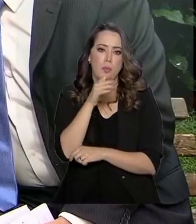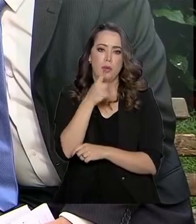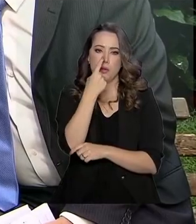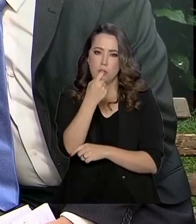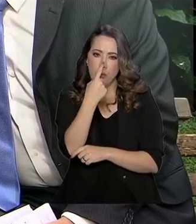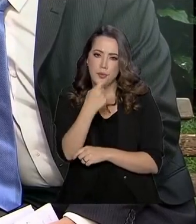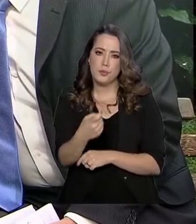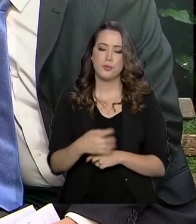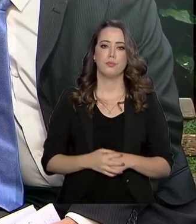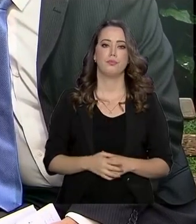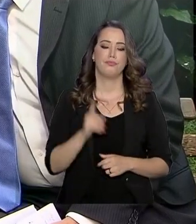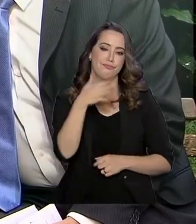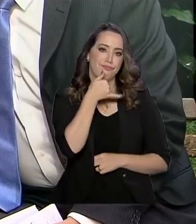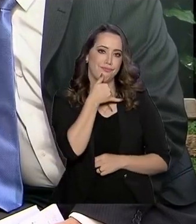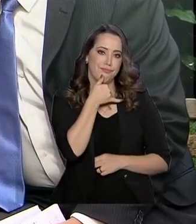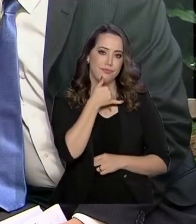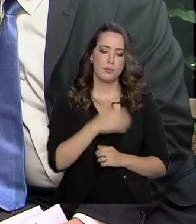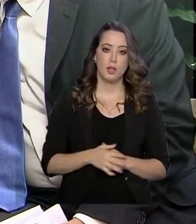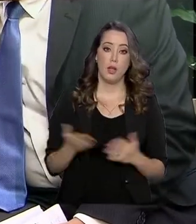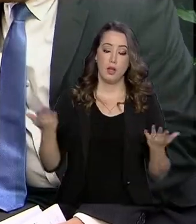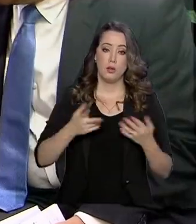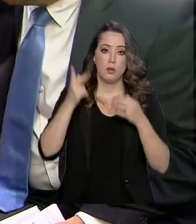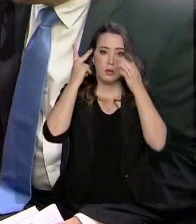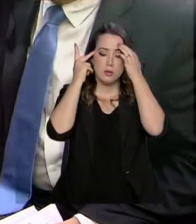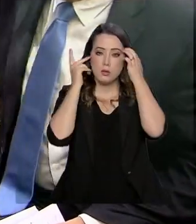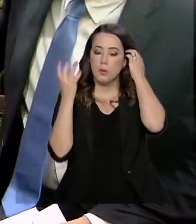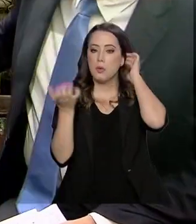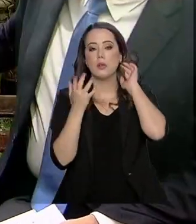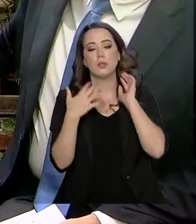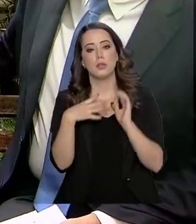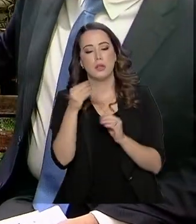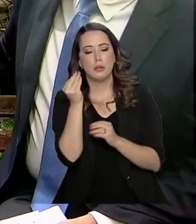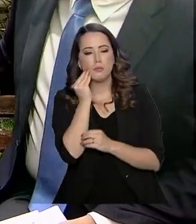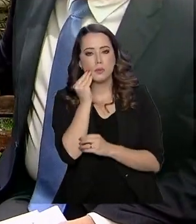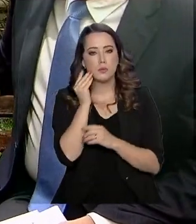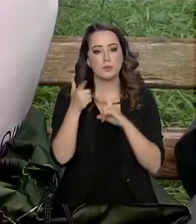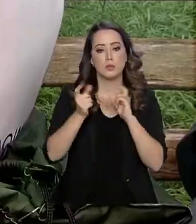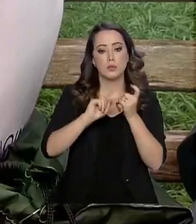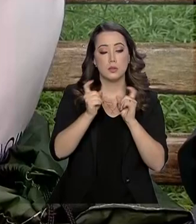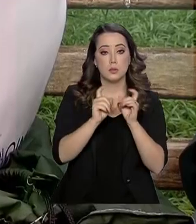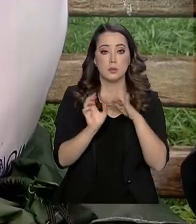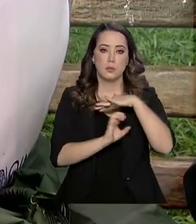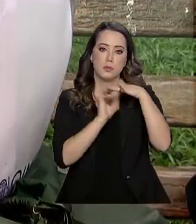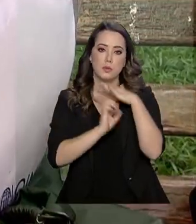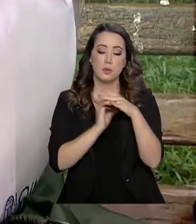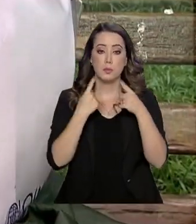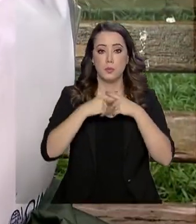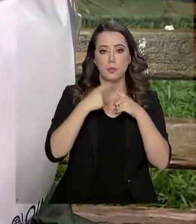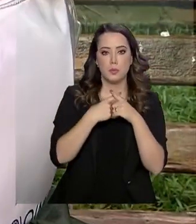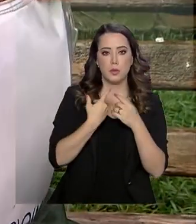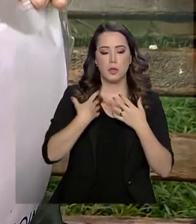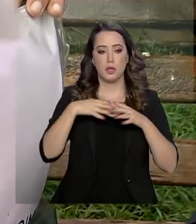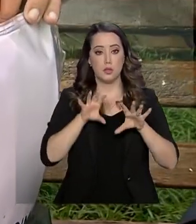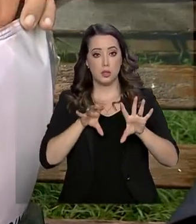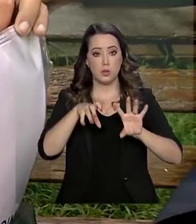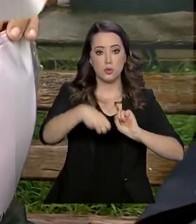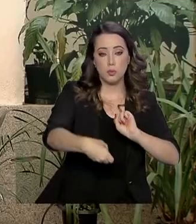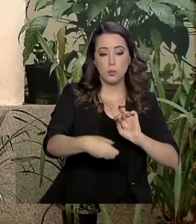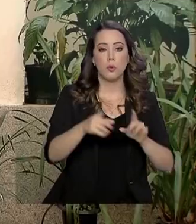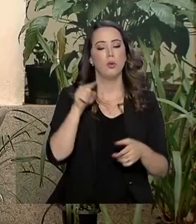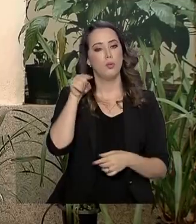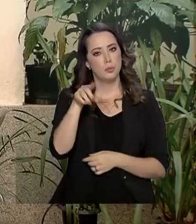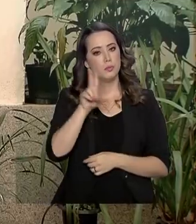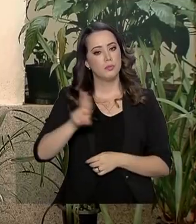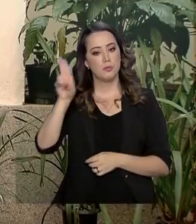Agora em São Paulo, ele tenta conseguir um emprego como administrador de empresas, área em que possui diploma universitário.